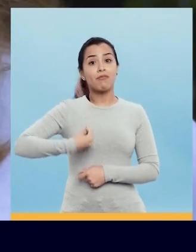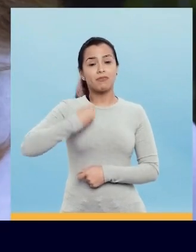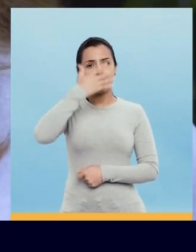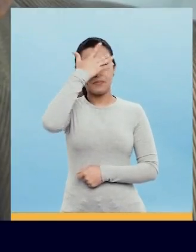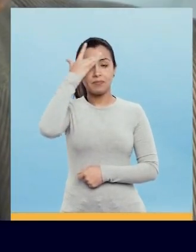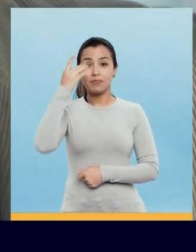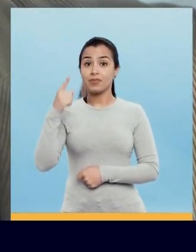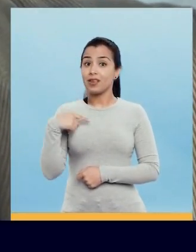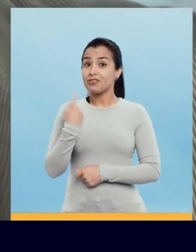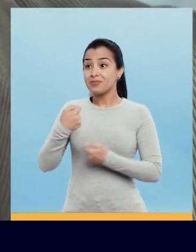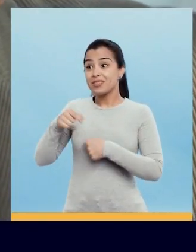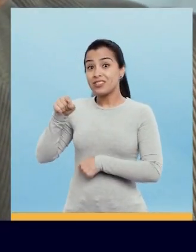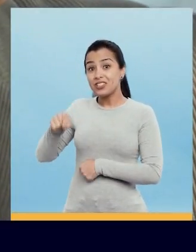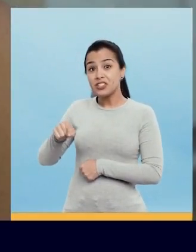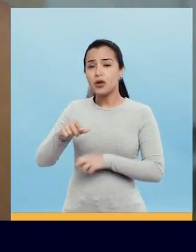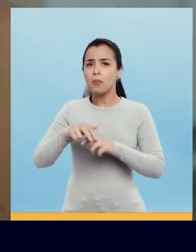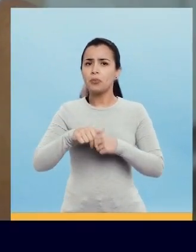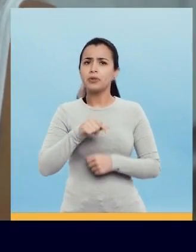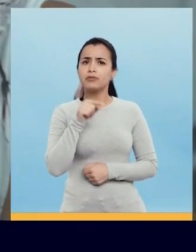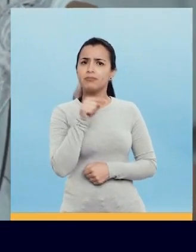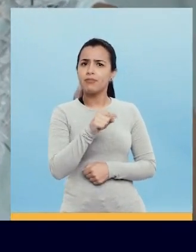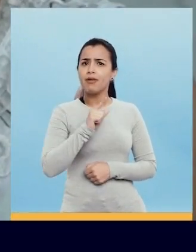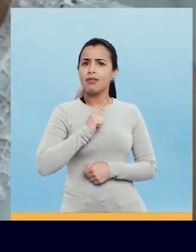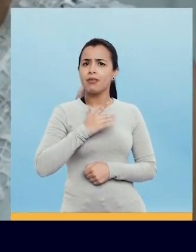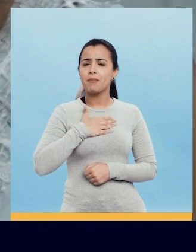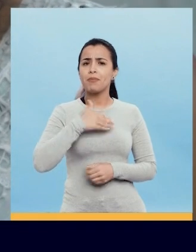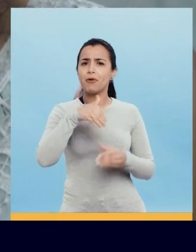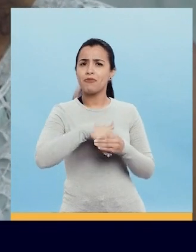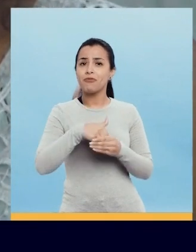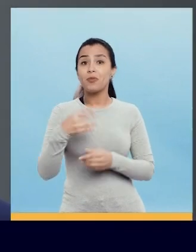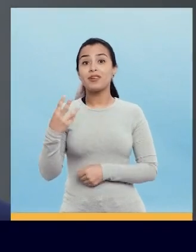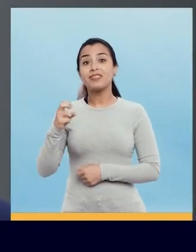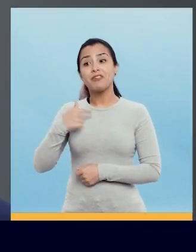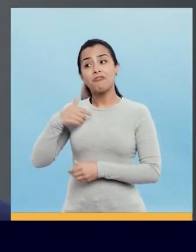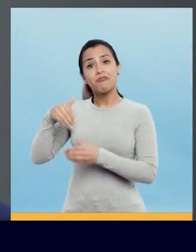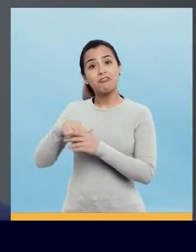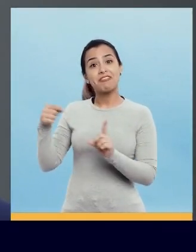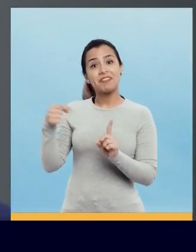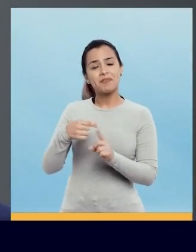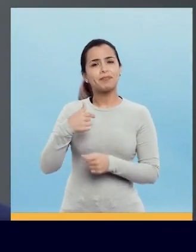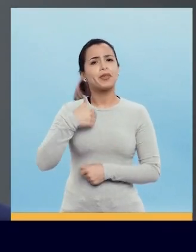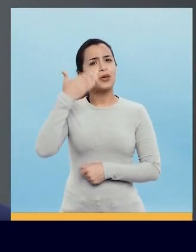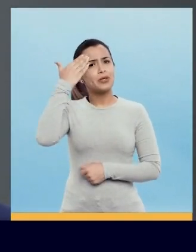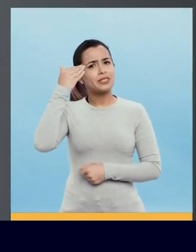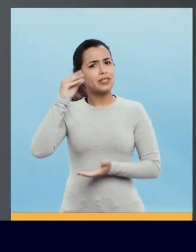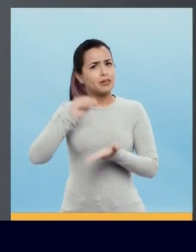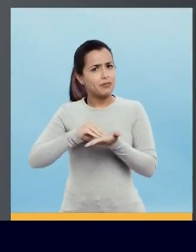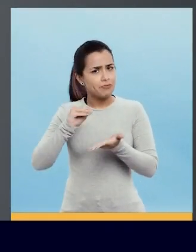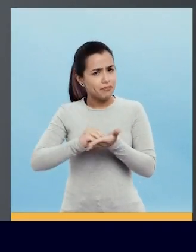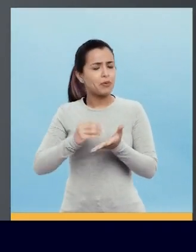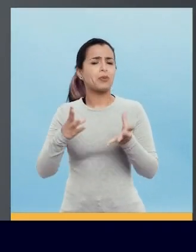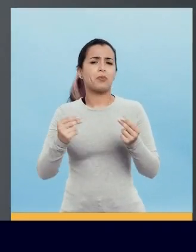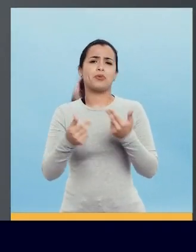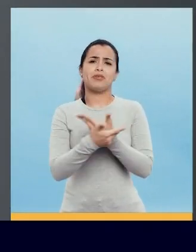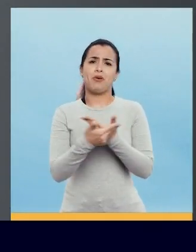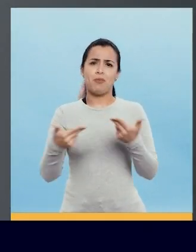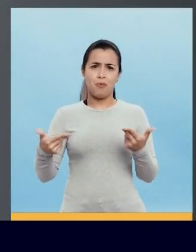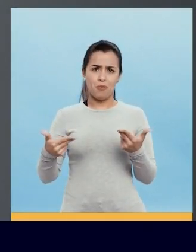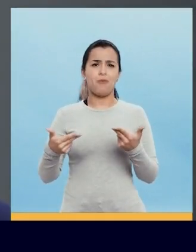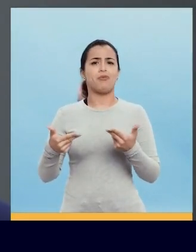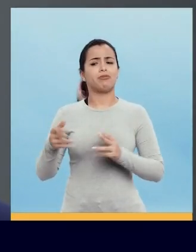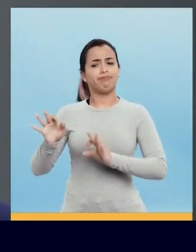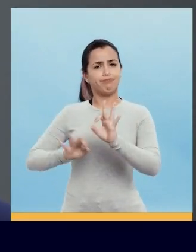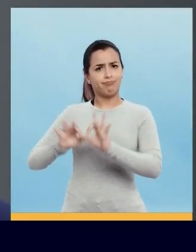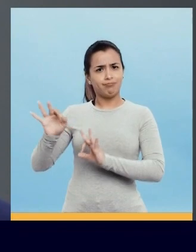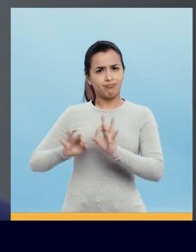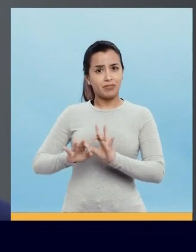disso, entendeu? É por isso que ele tem meu voto. 45, vou botar nele mesmo. Eu sei que não está tudo arrumado. Tem muita coisa para fazer.